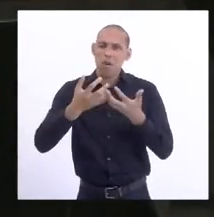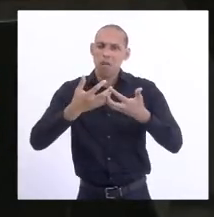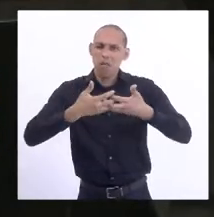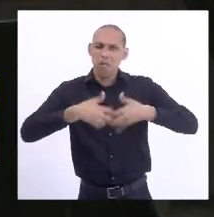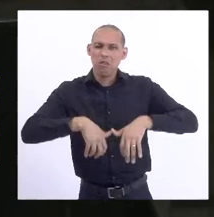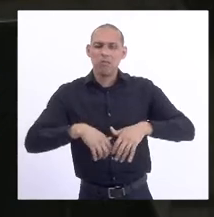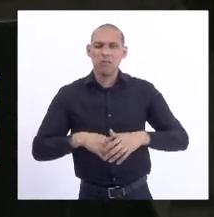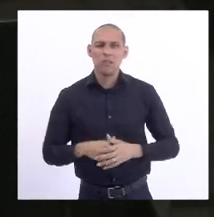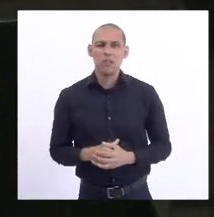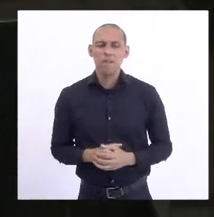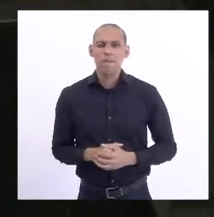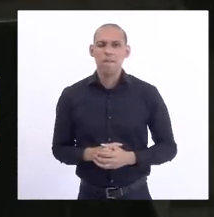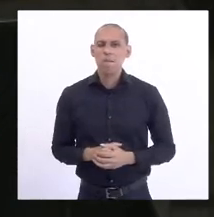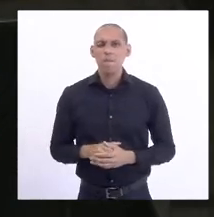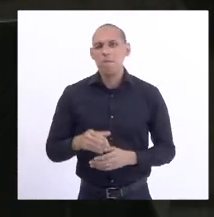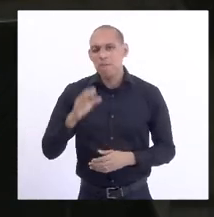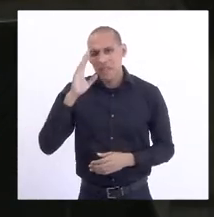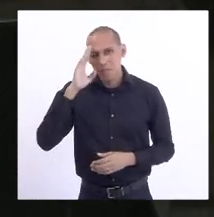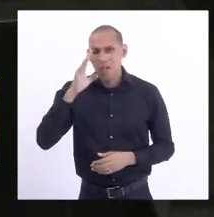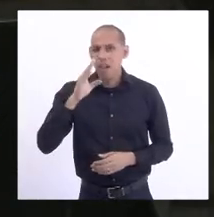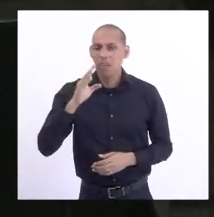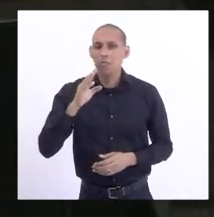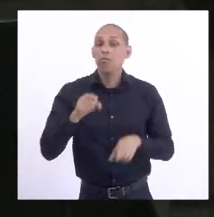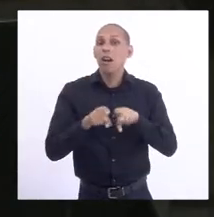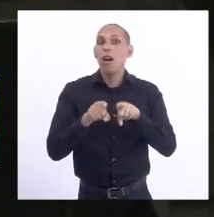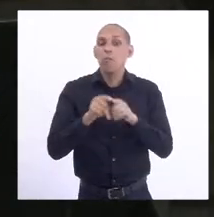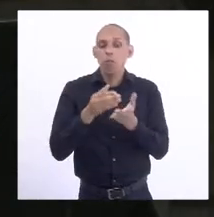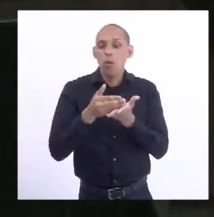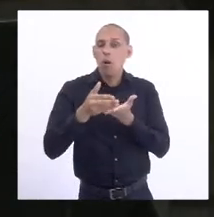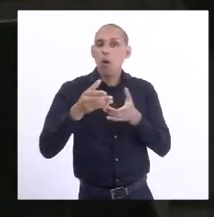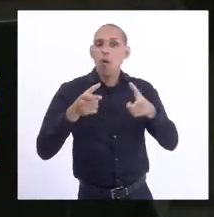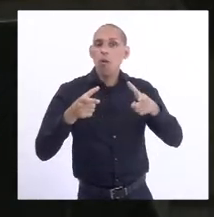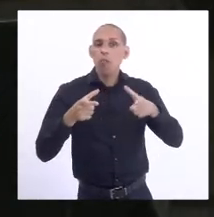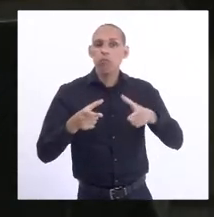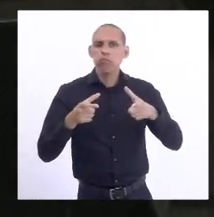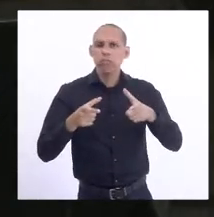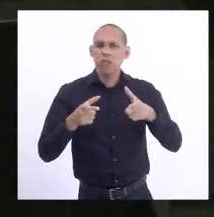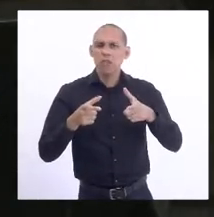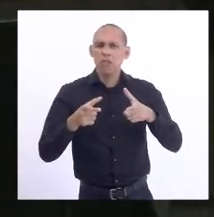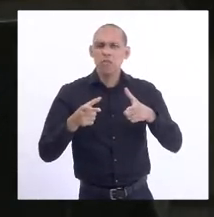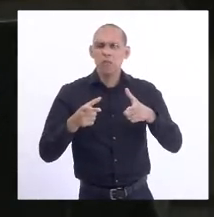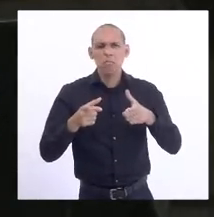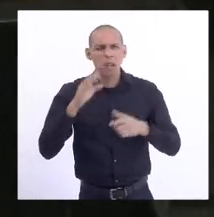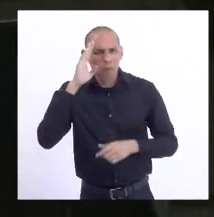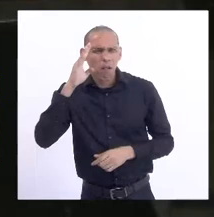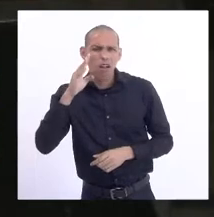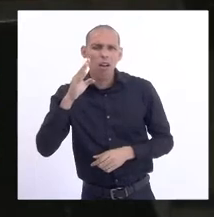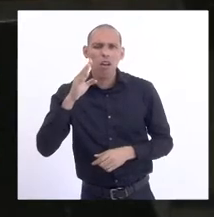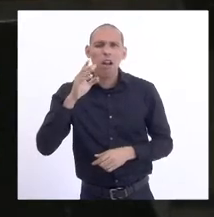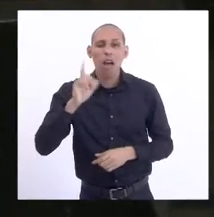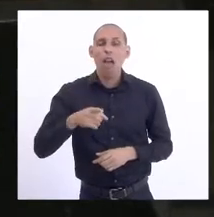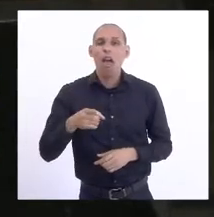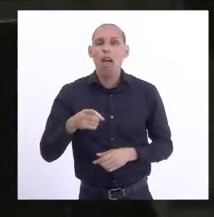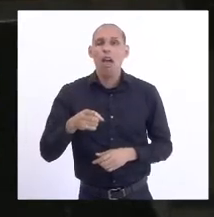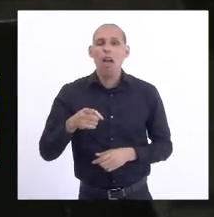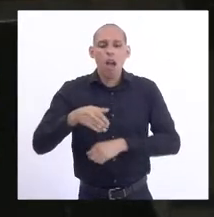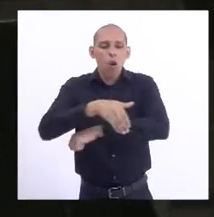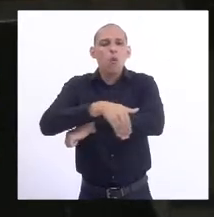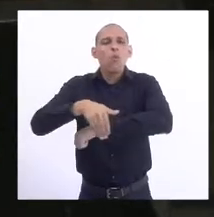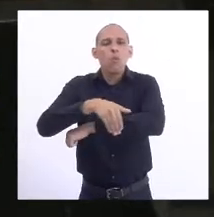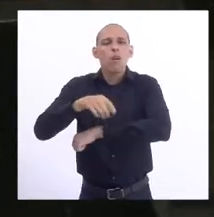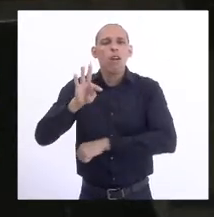e, com origem, de grande parte de tudo, a montante da Rua